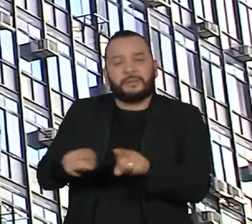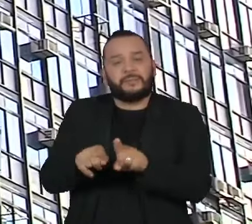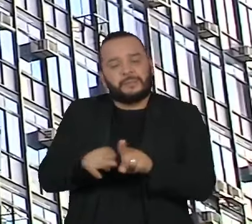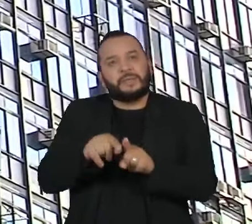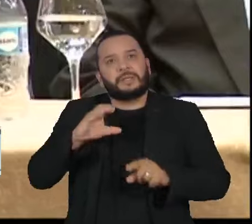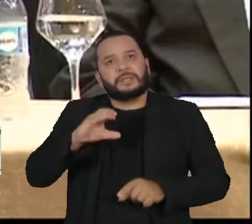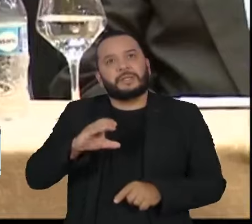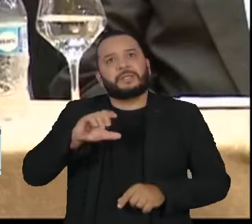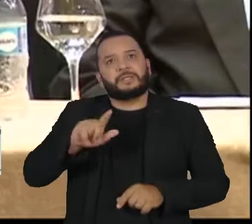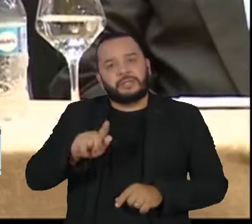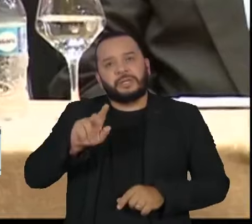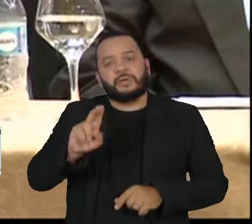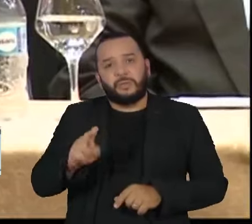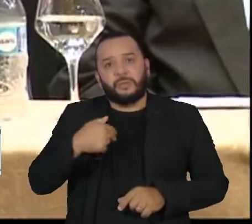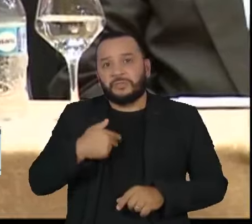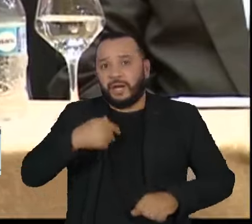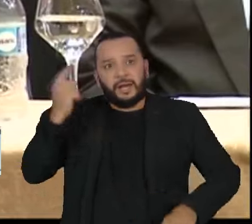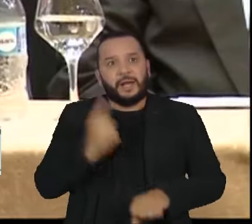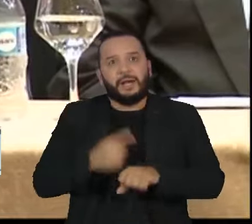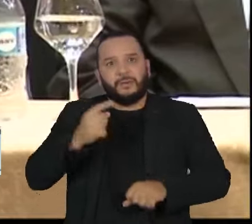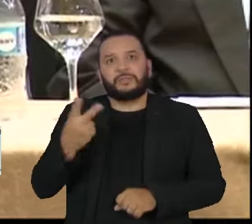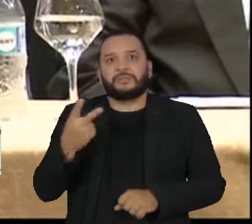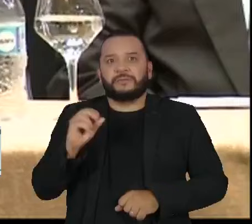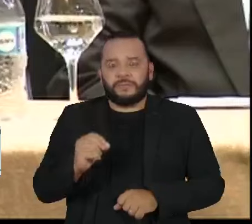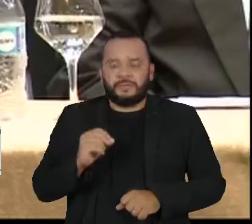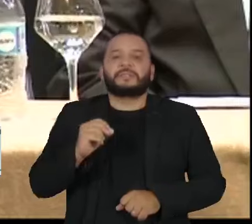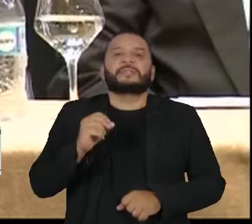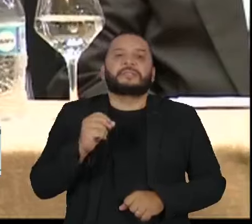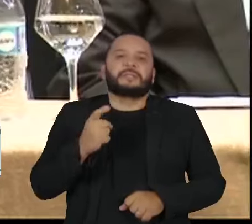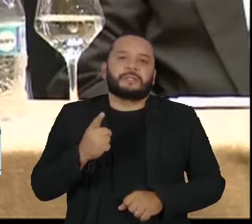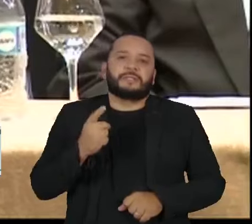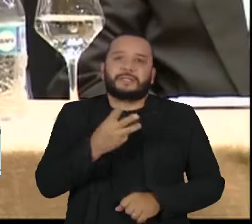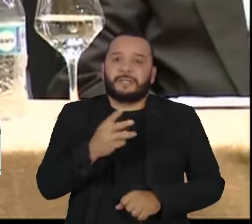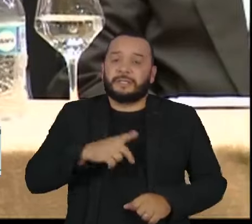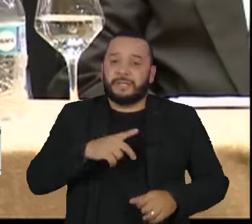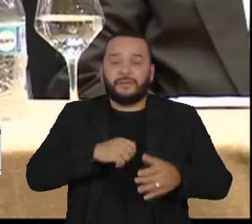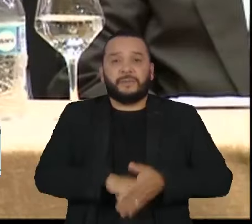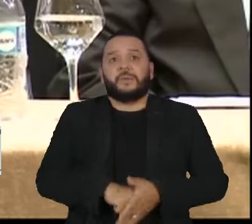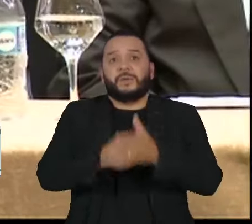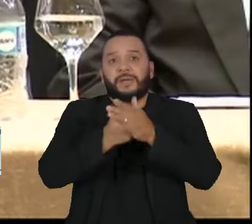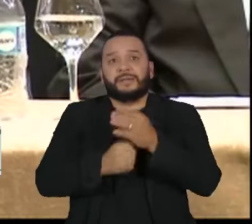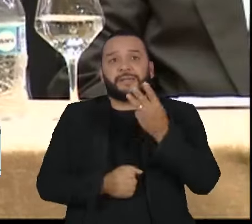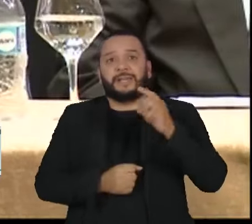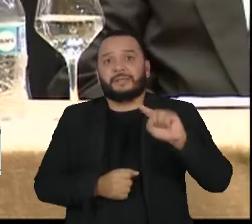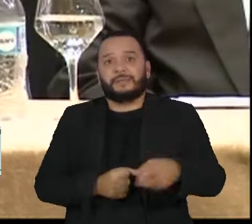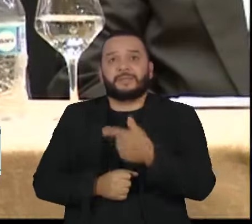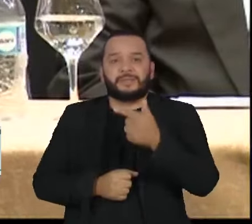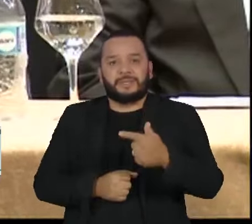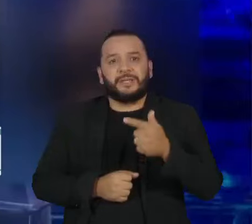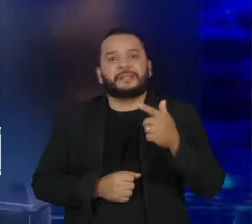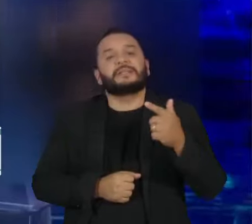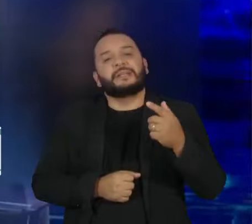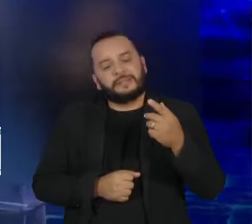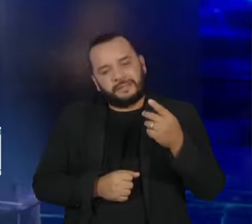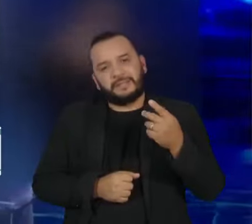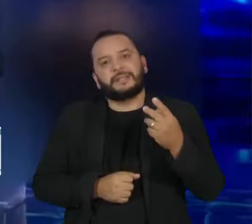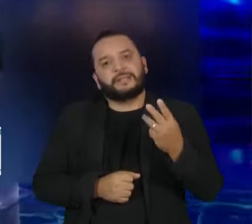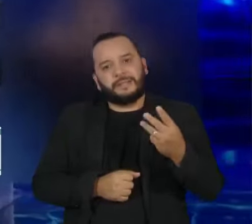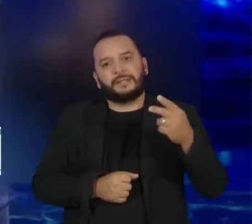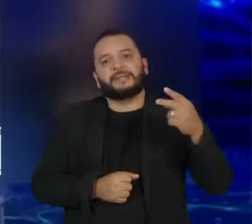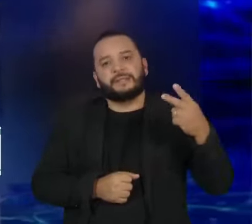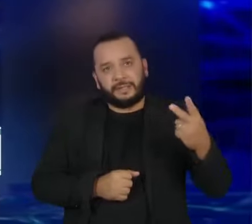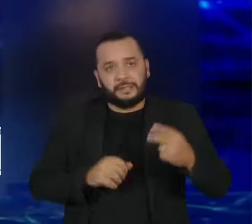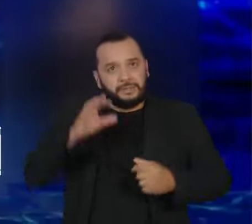-Geral da União foi em 2013, no governo Dilma Rousseff, quando foram negados mais de 3.700 pedidos. O fim do